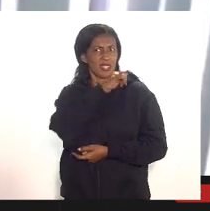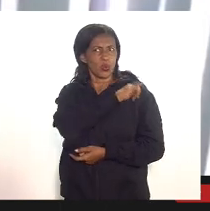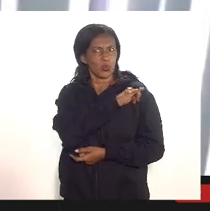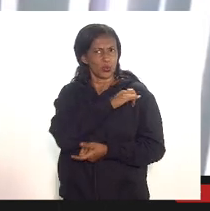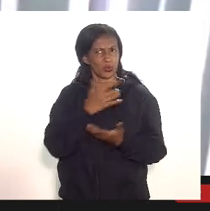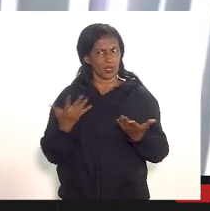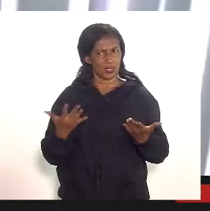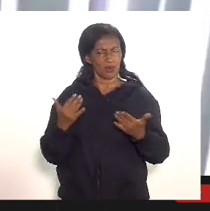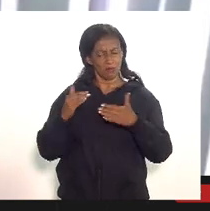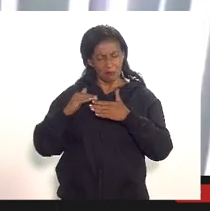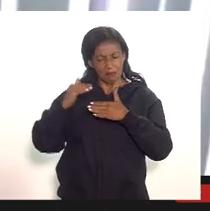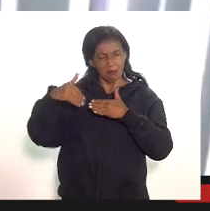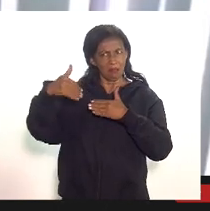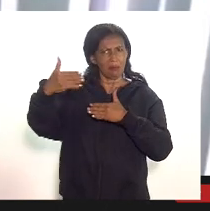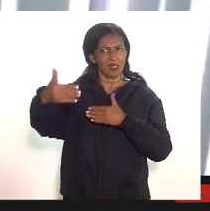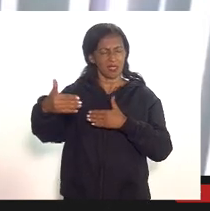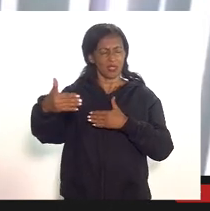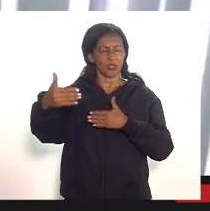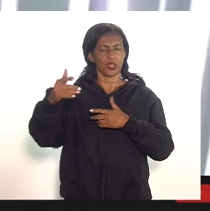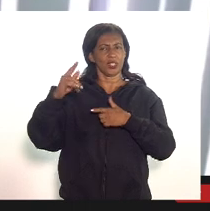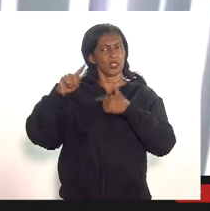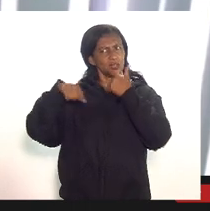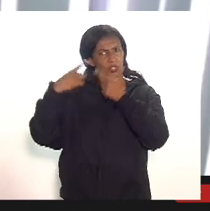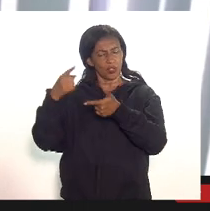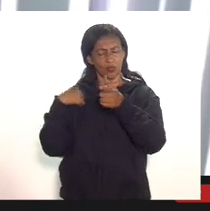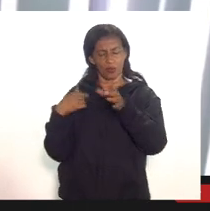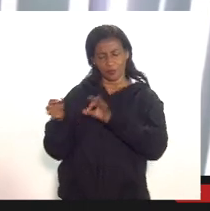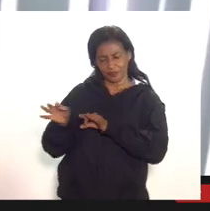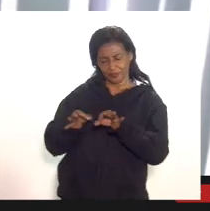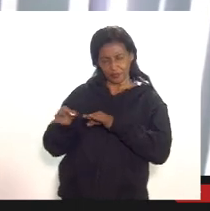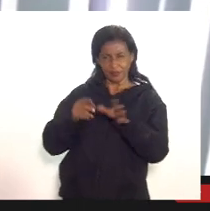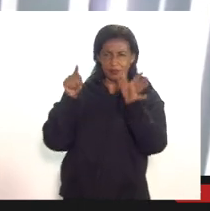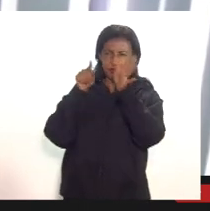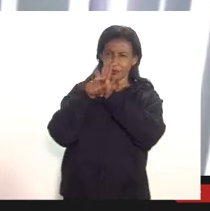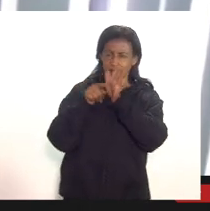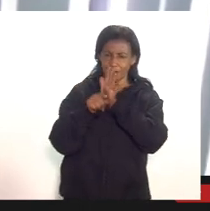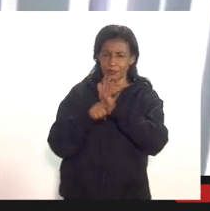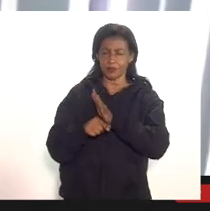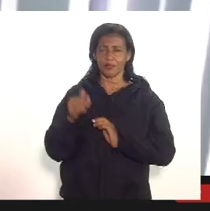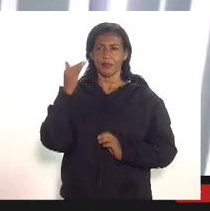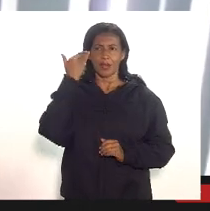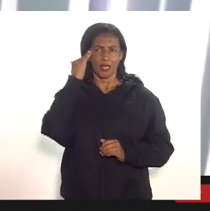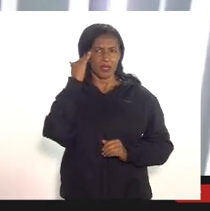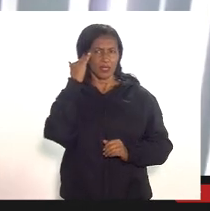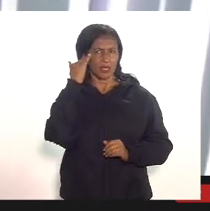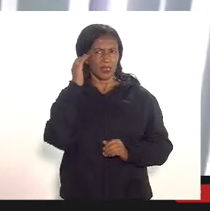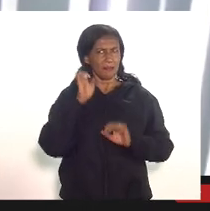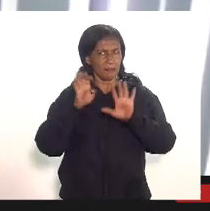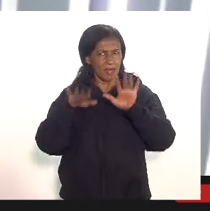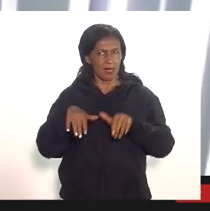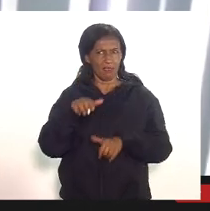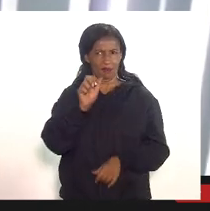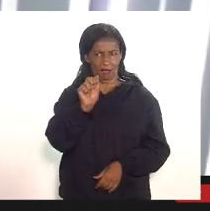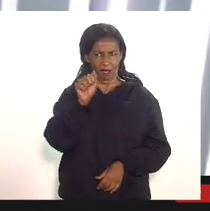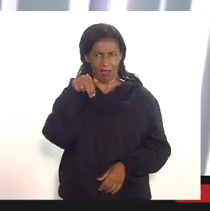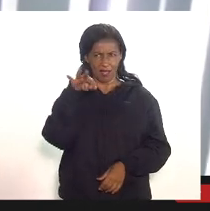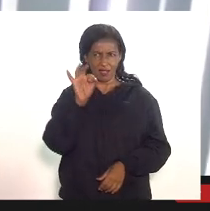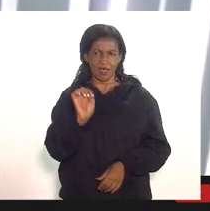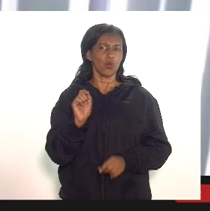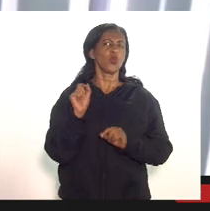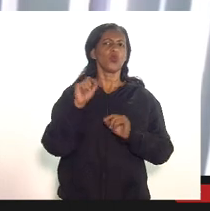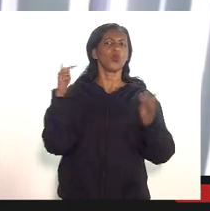queria mais adiante quando eu vou formular as perguntas no outro momento entender bem da NP se é isso mesmo e o que aconteceu